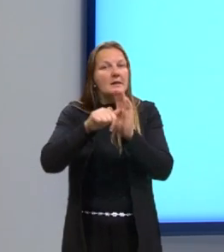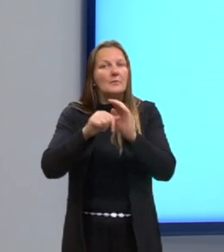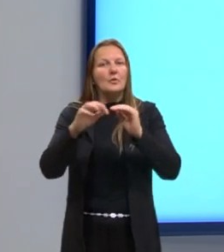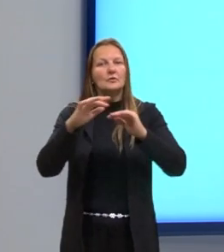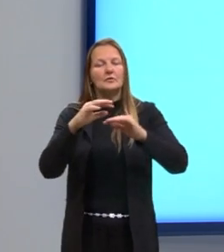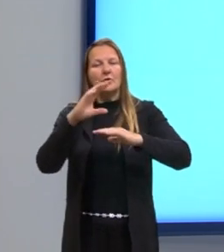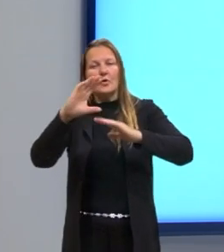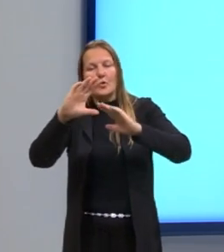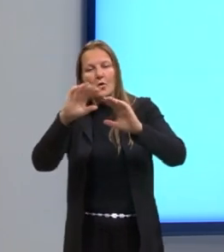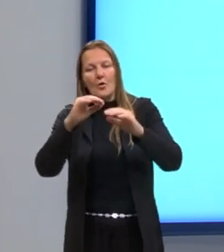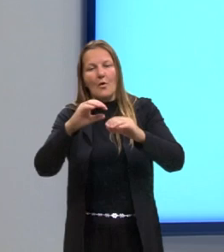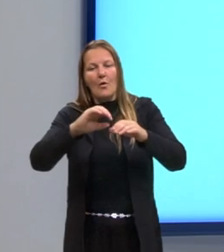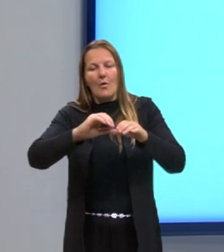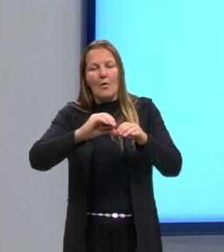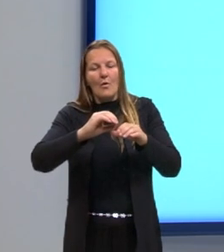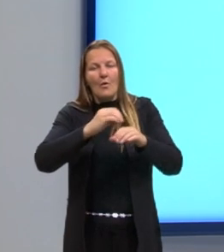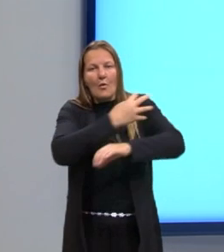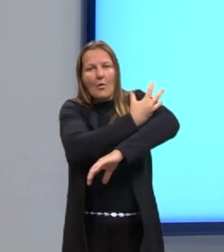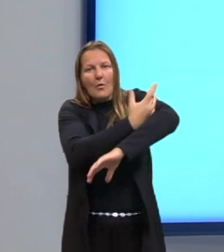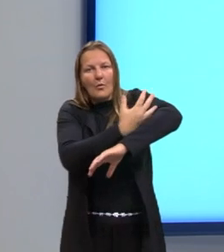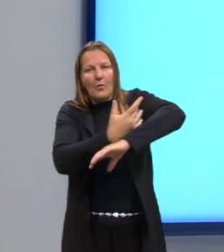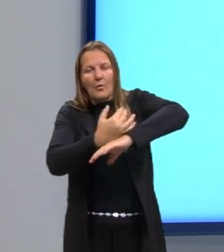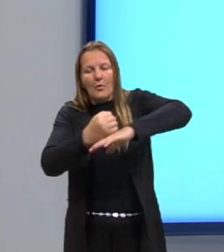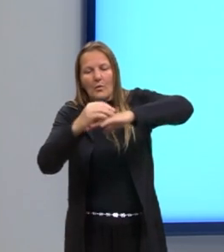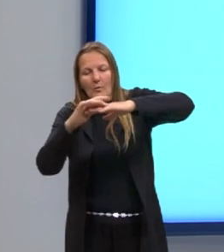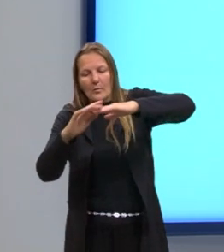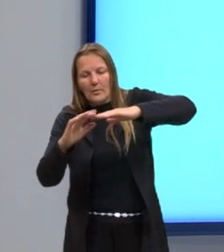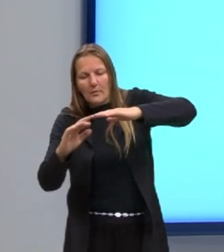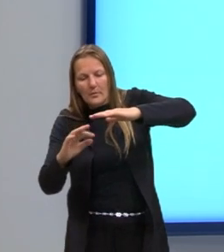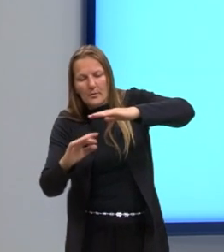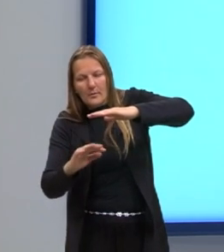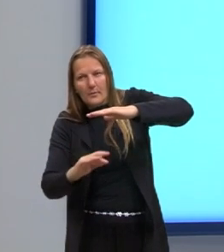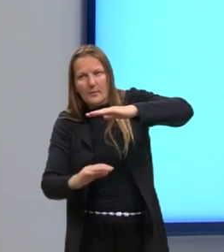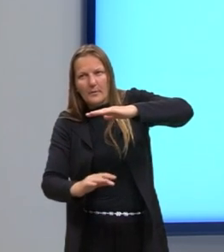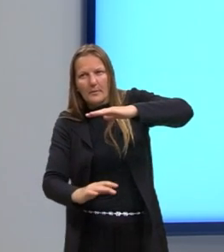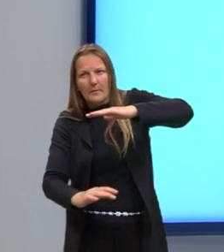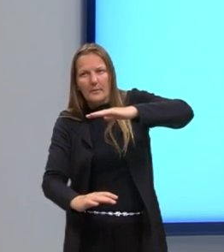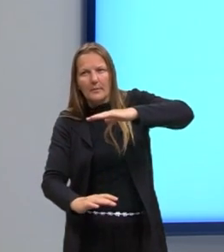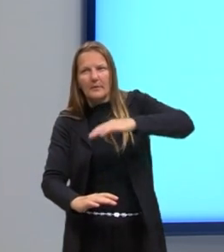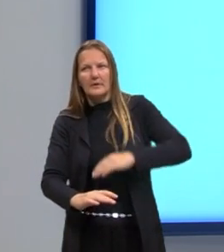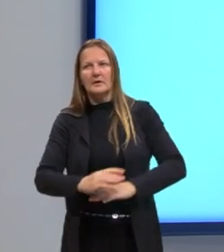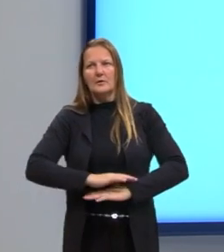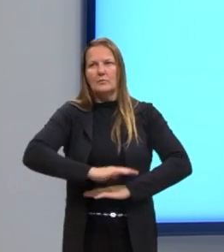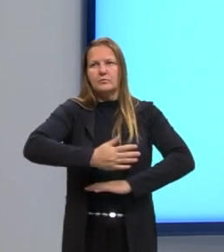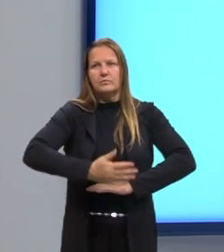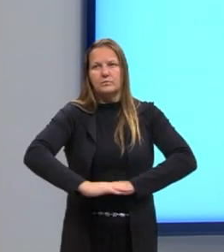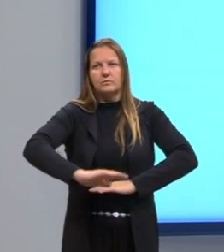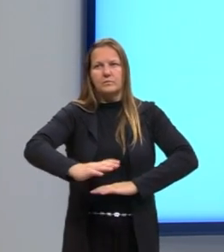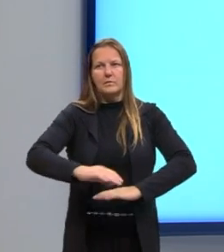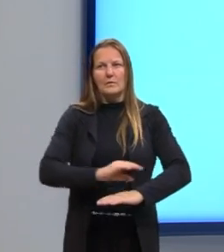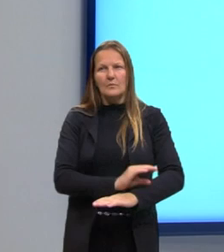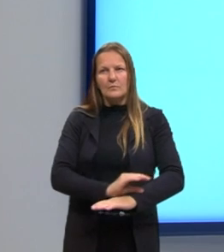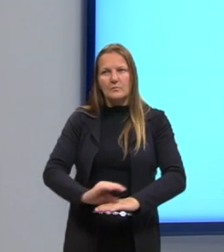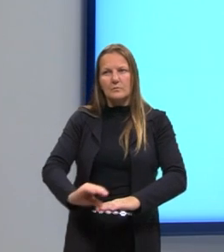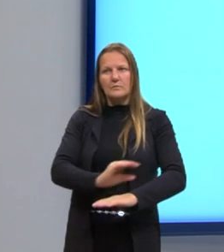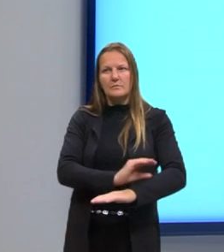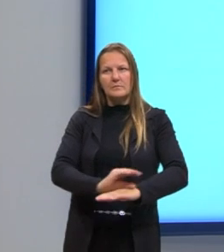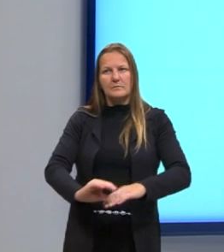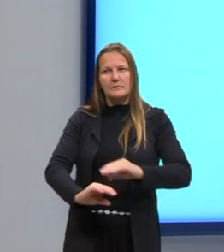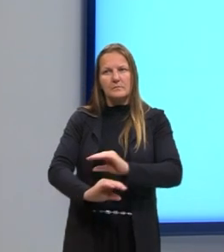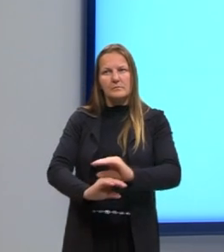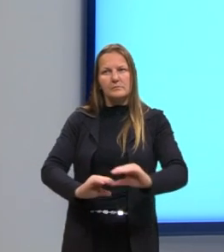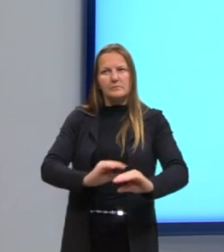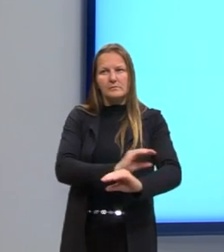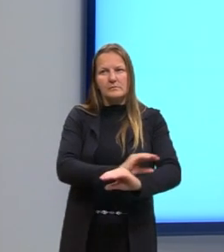acúmulo desse fosfato ao fundo dos mares e oceanos. Então, há uma sedimentação e a